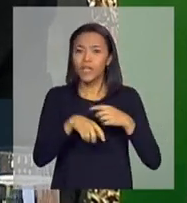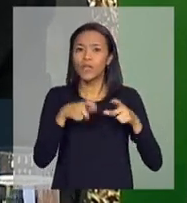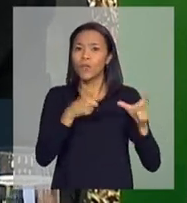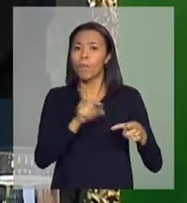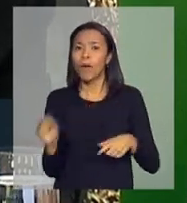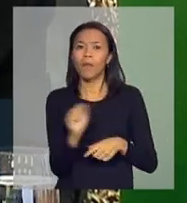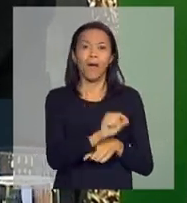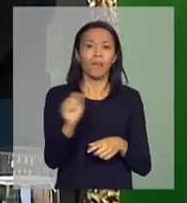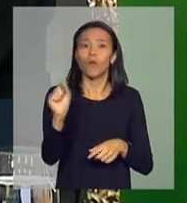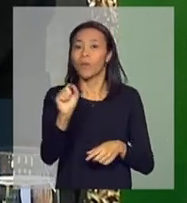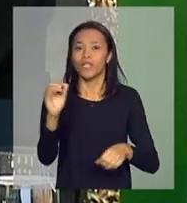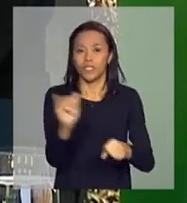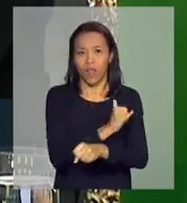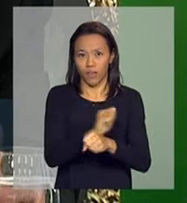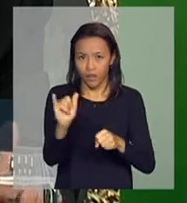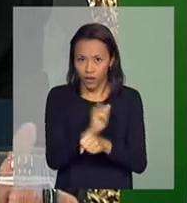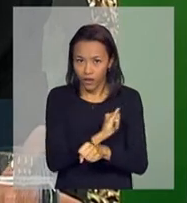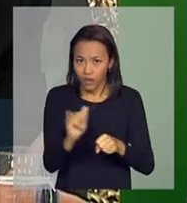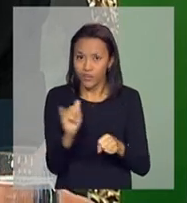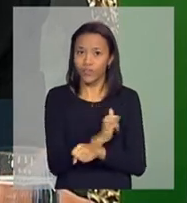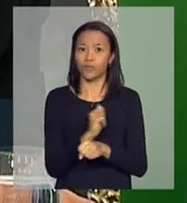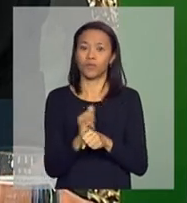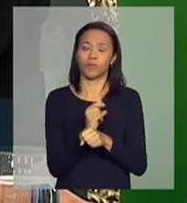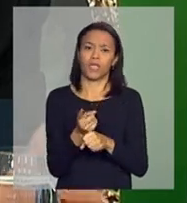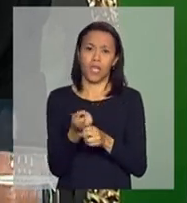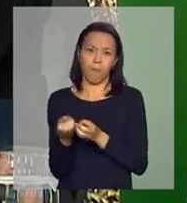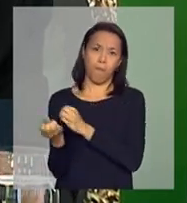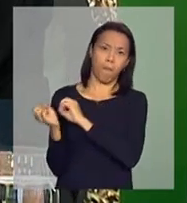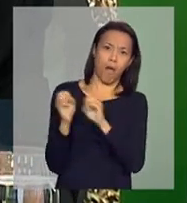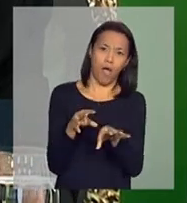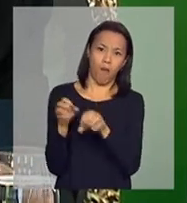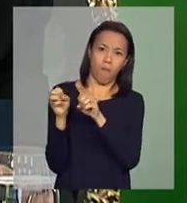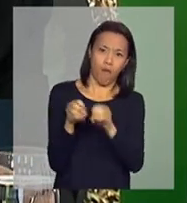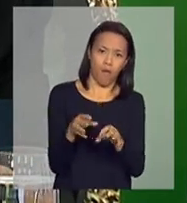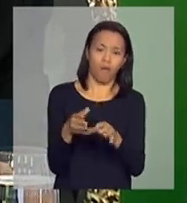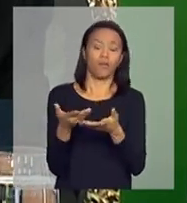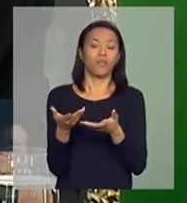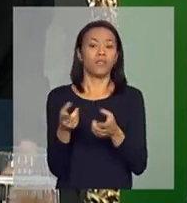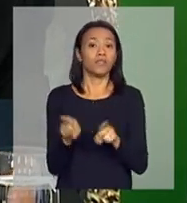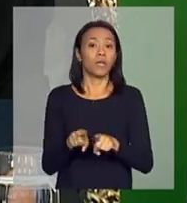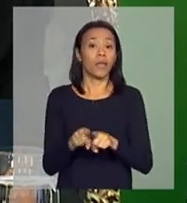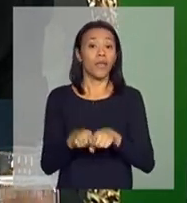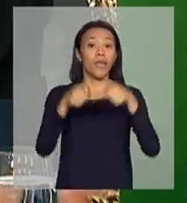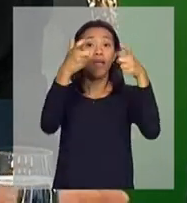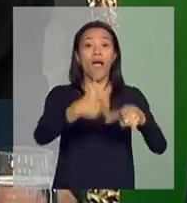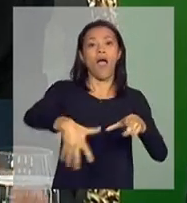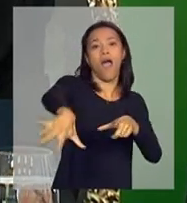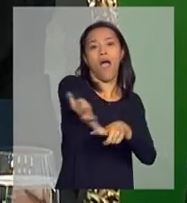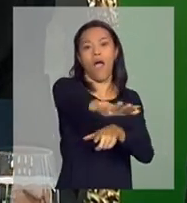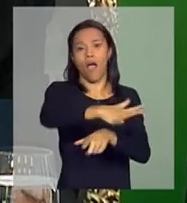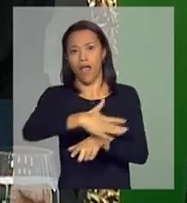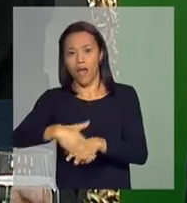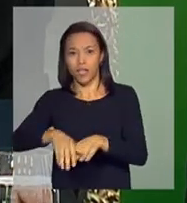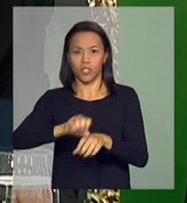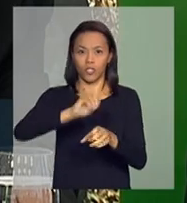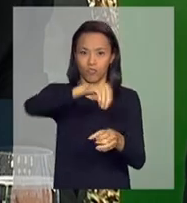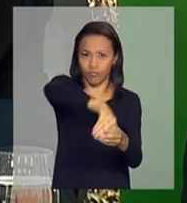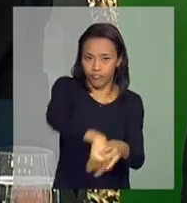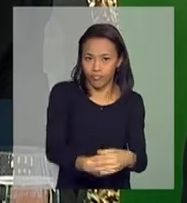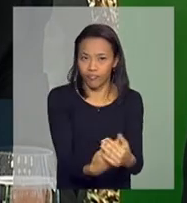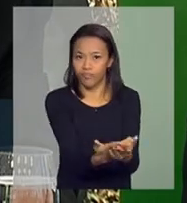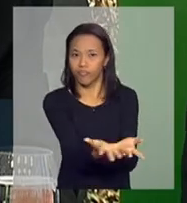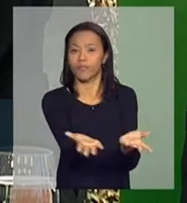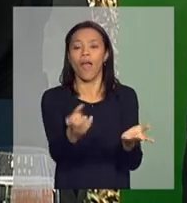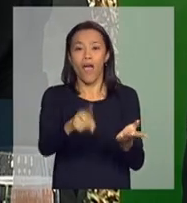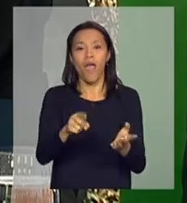nas áreas de abastecimento e deixar que as áreas de produção sejam construídas pelo setor privado.